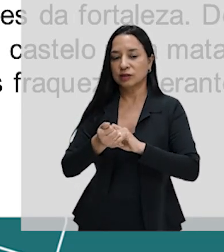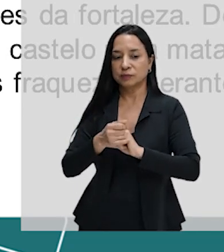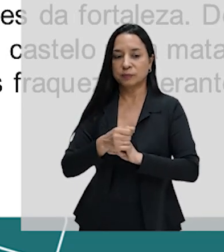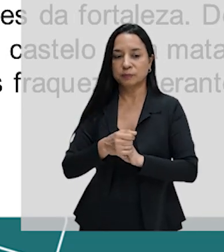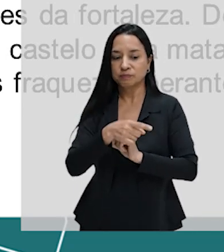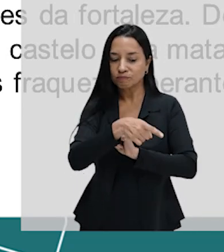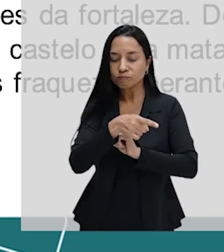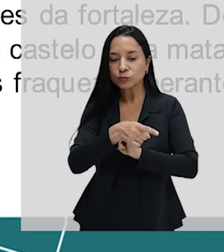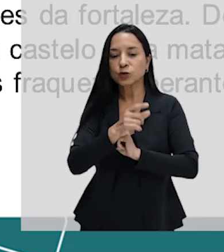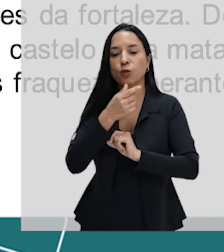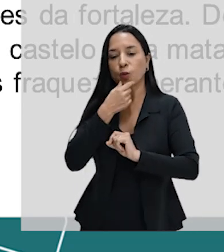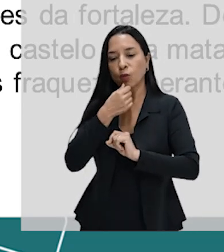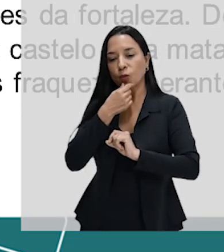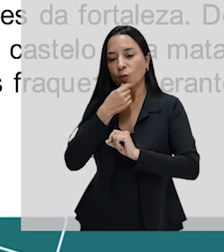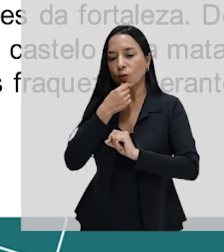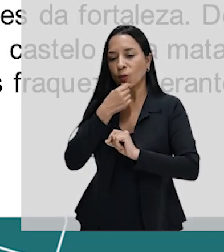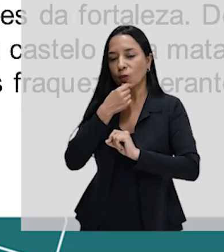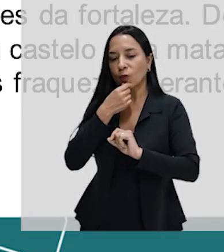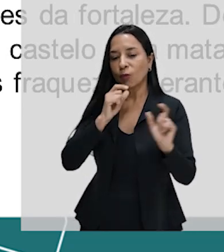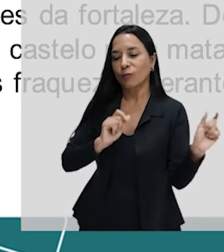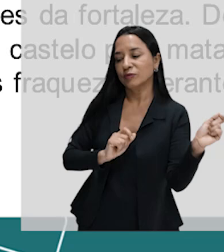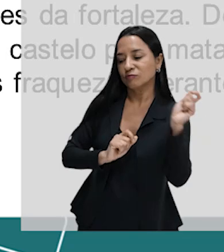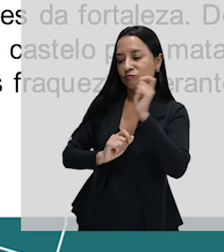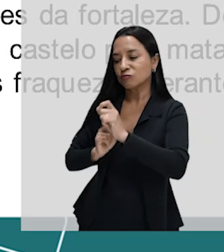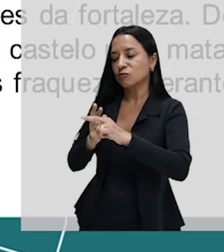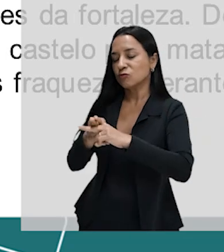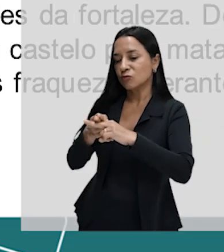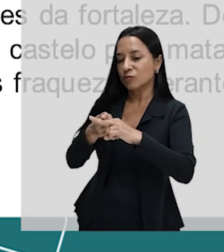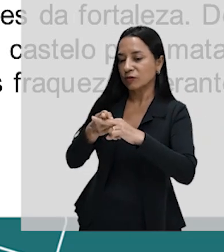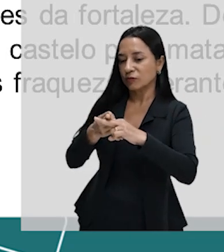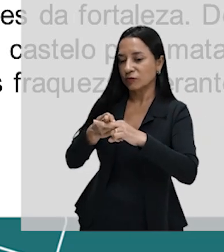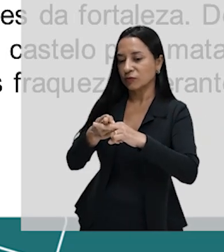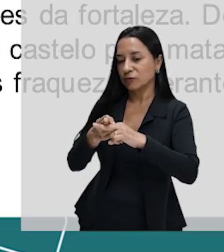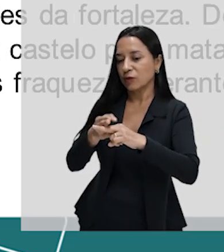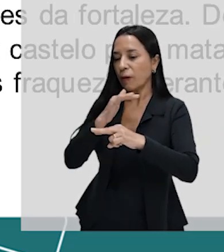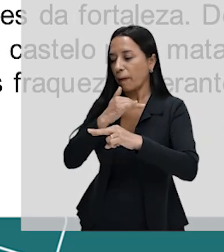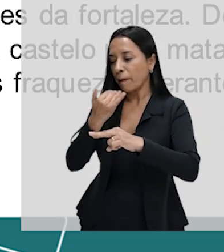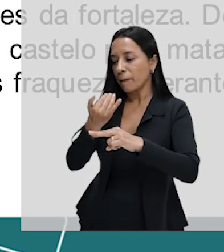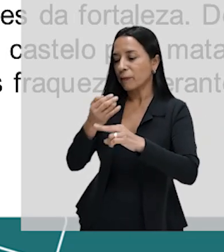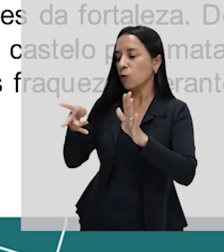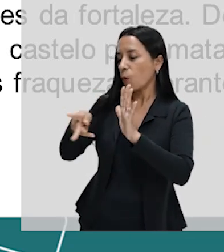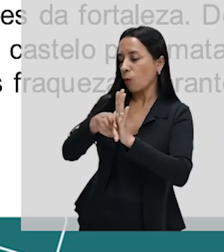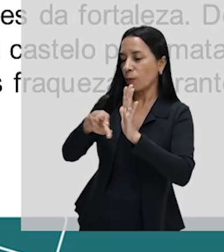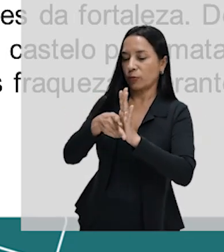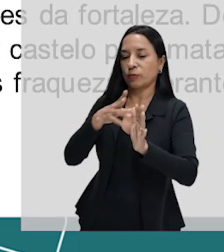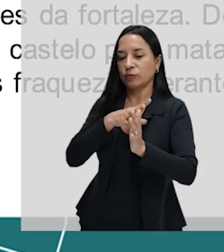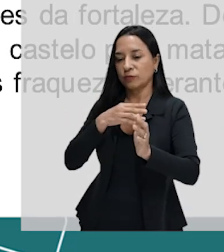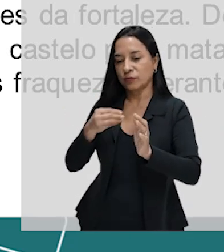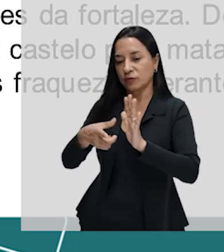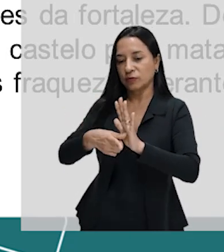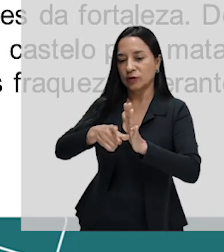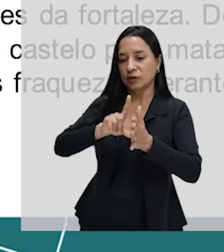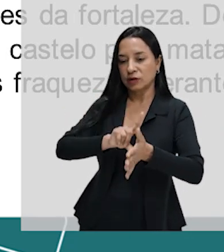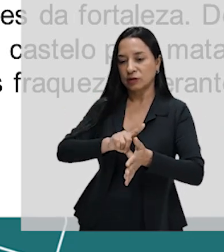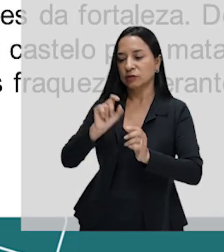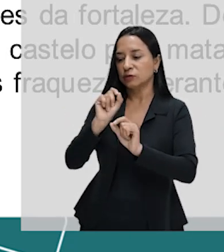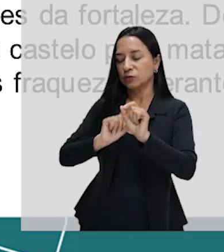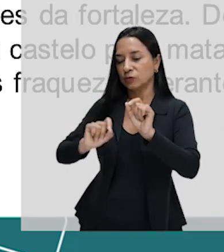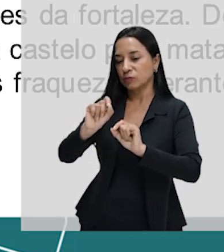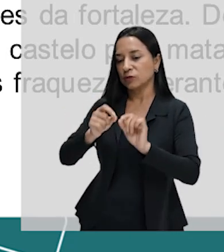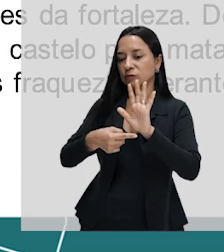Bueno lançou uma faca do seu castelo para matar o seu próprio filho, antes que o mesmo